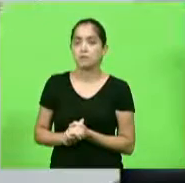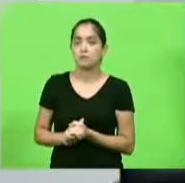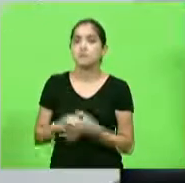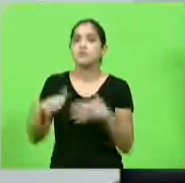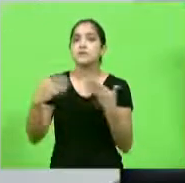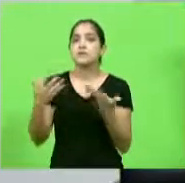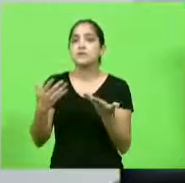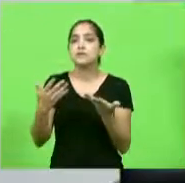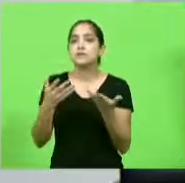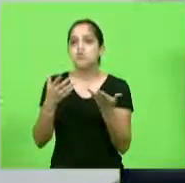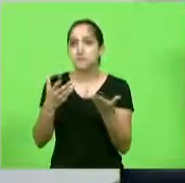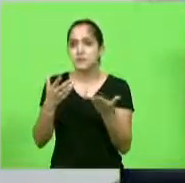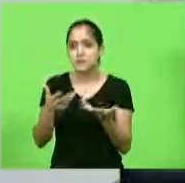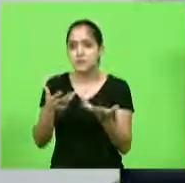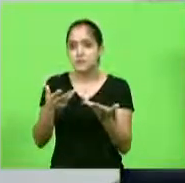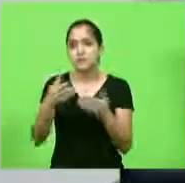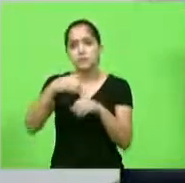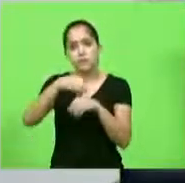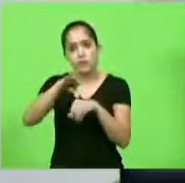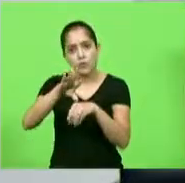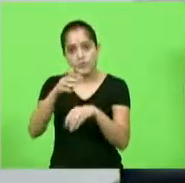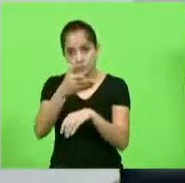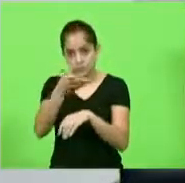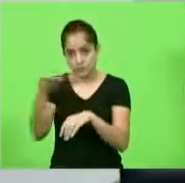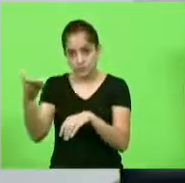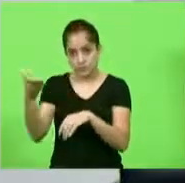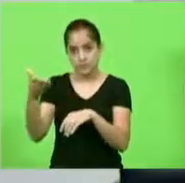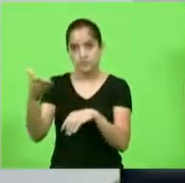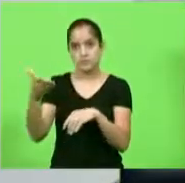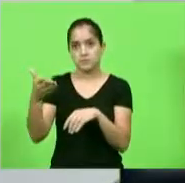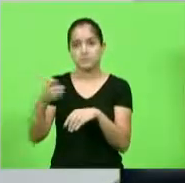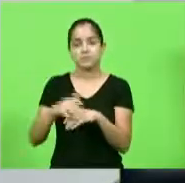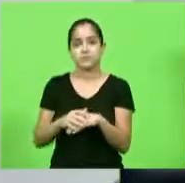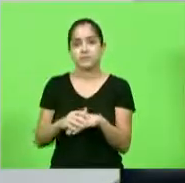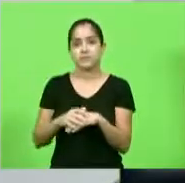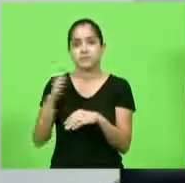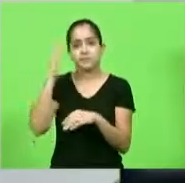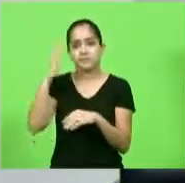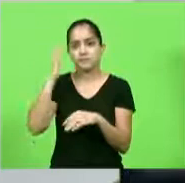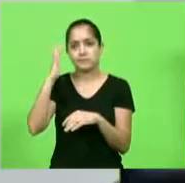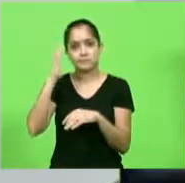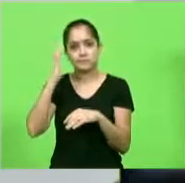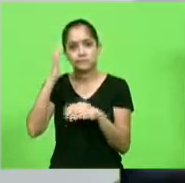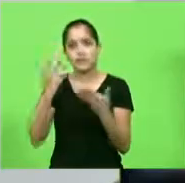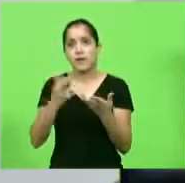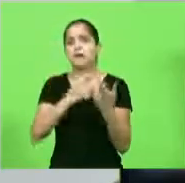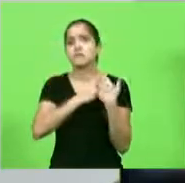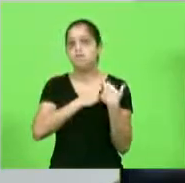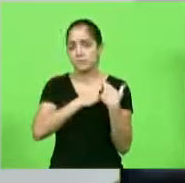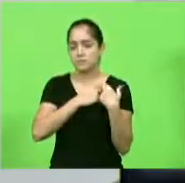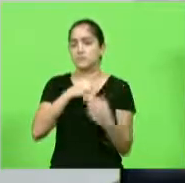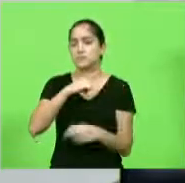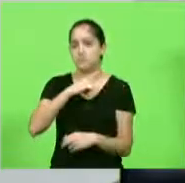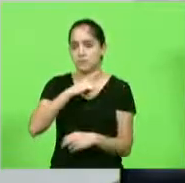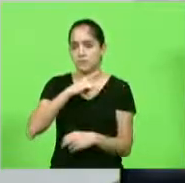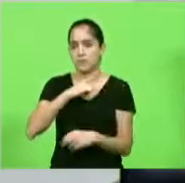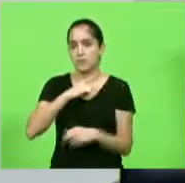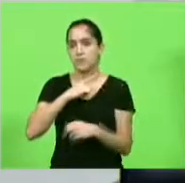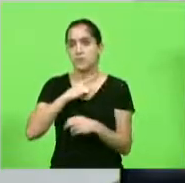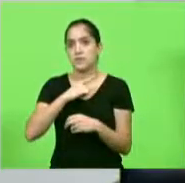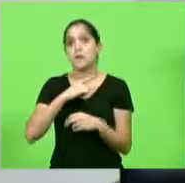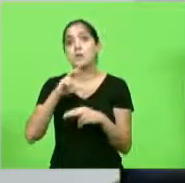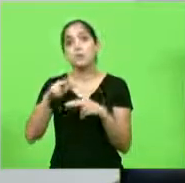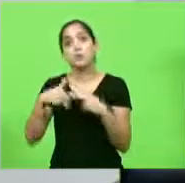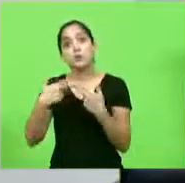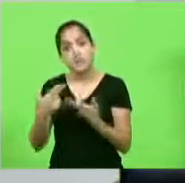então eu só queria trazer essa informação para os catarinenses, não se iluda, a responsabilidade existe sim, e é por isso que ele